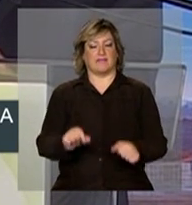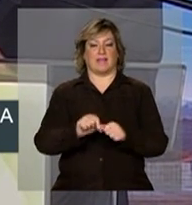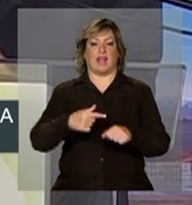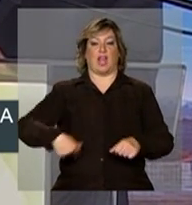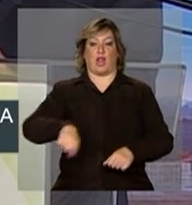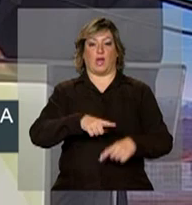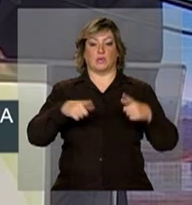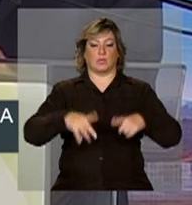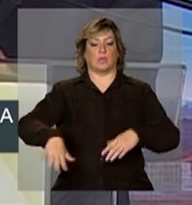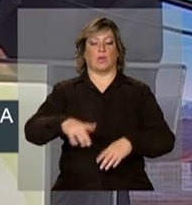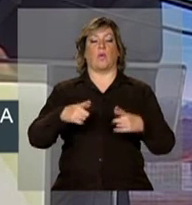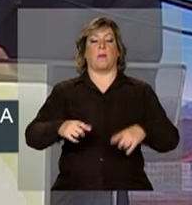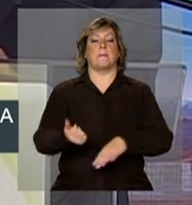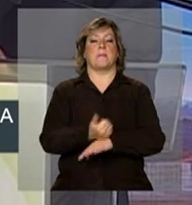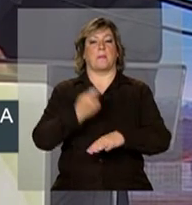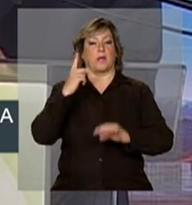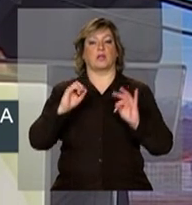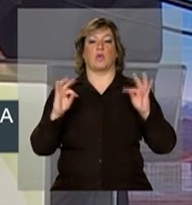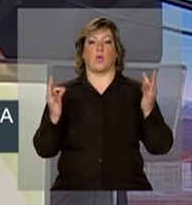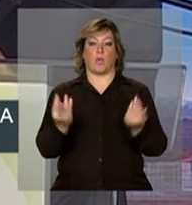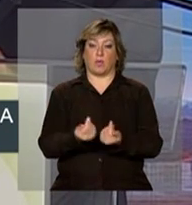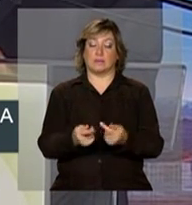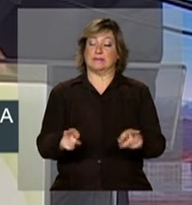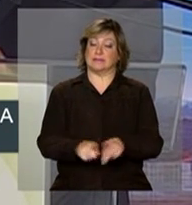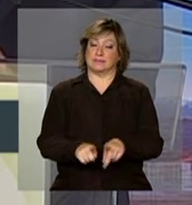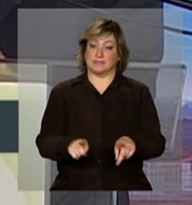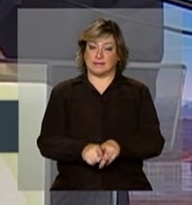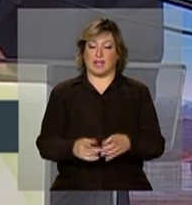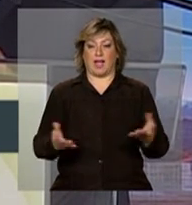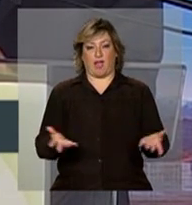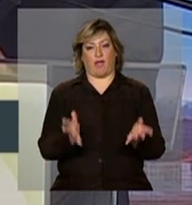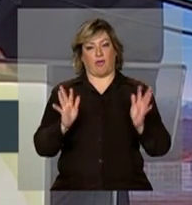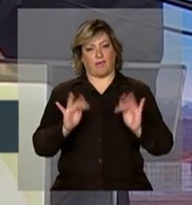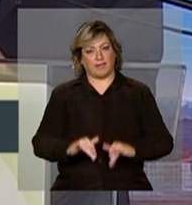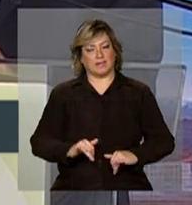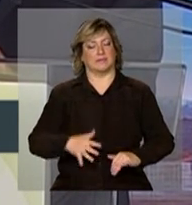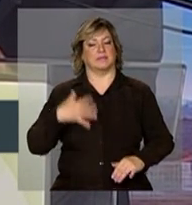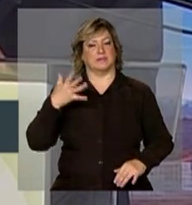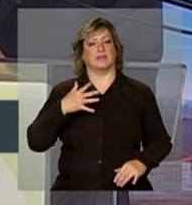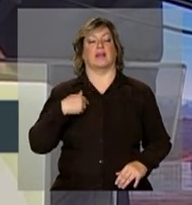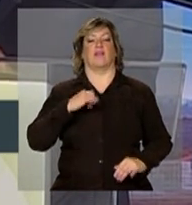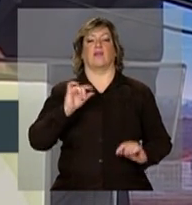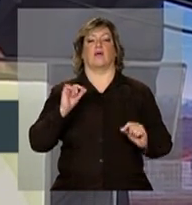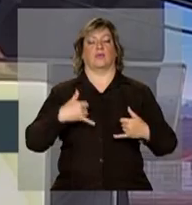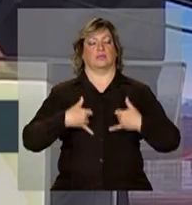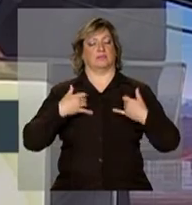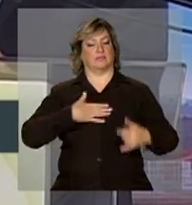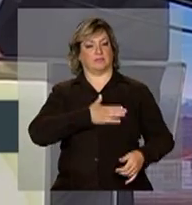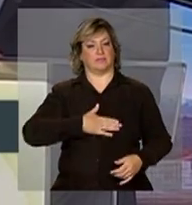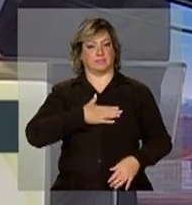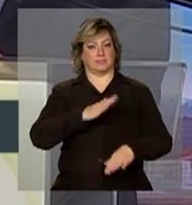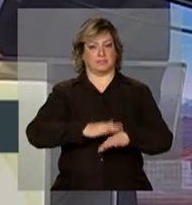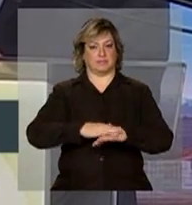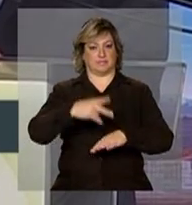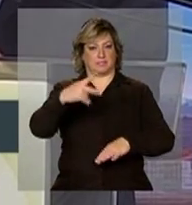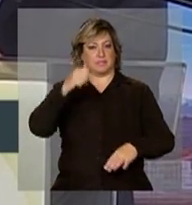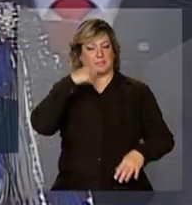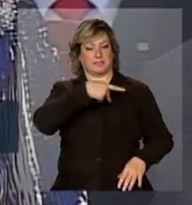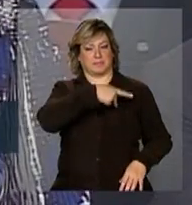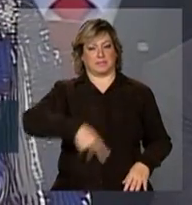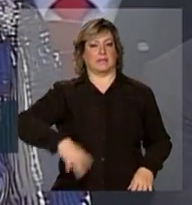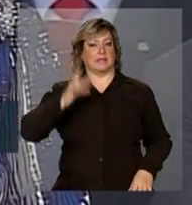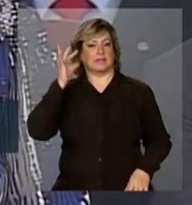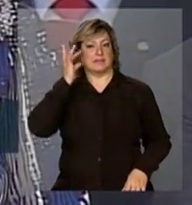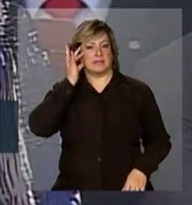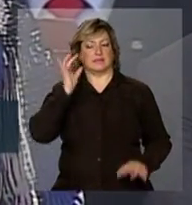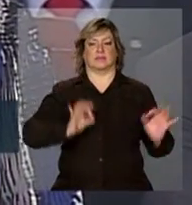um lugar melhor para todos finalmente orgulho-me do nosso país ser governado por vossa excelência presidenta